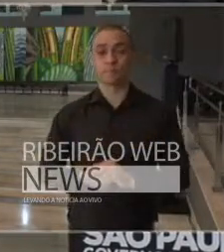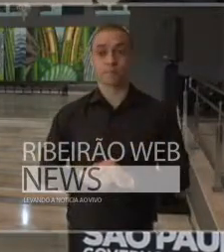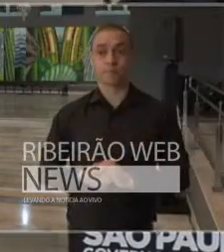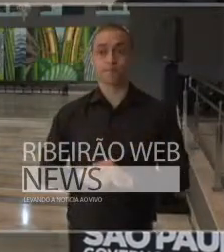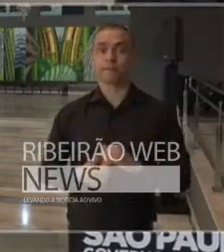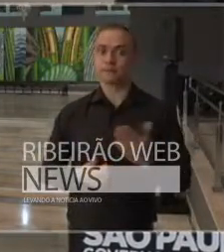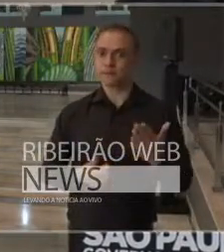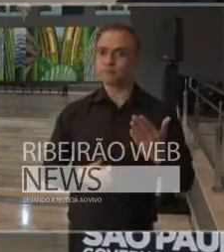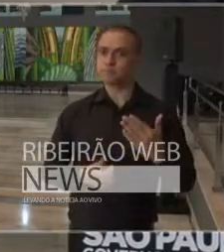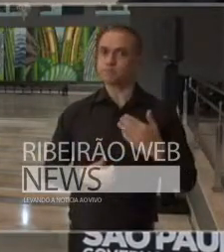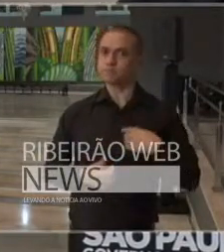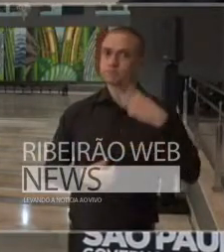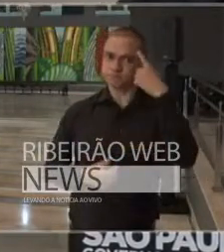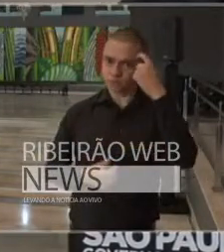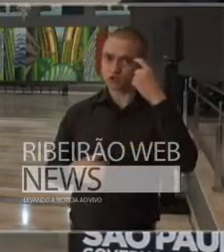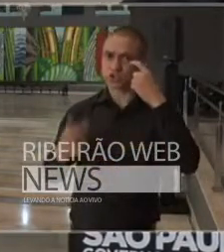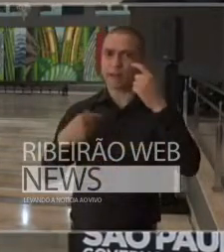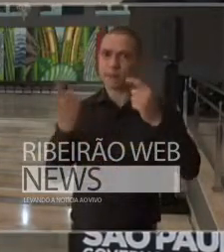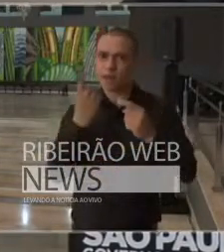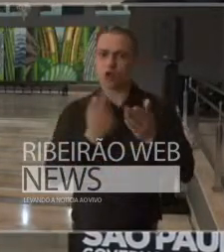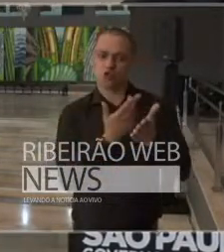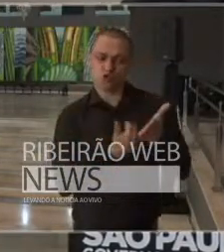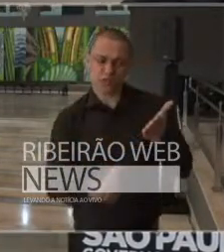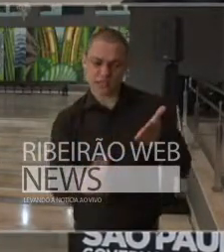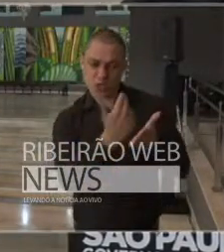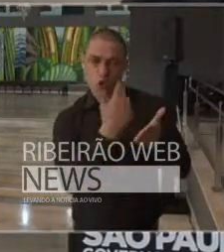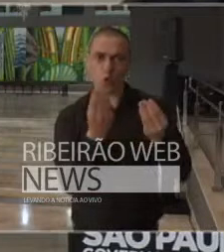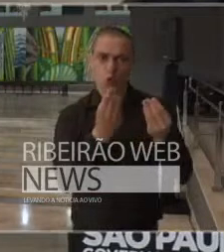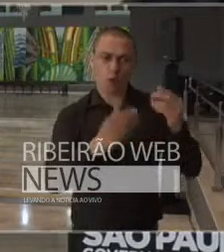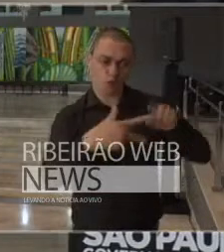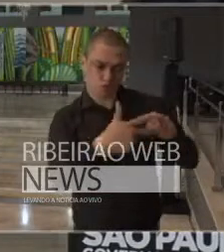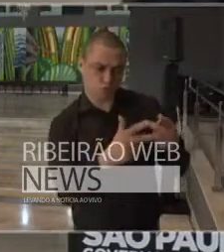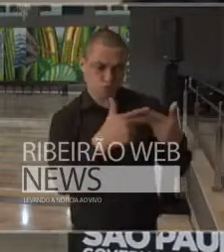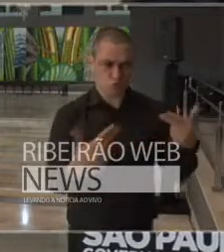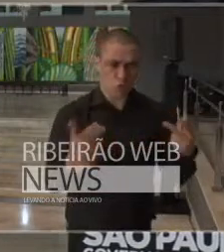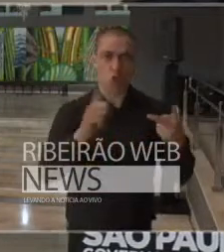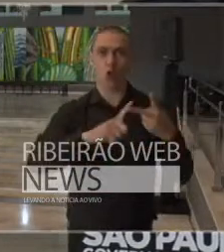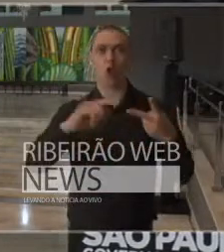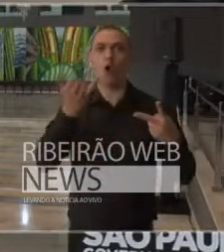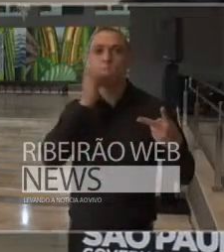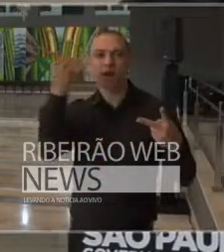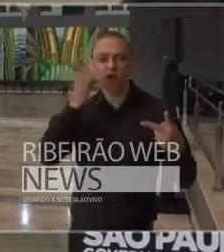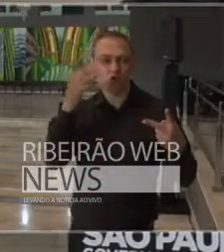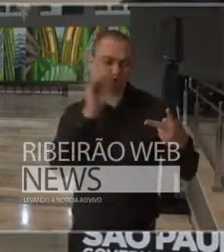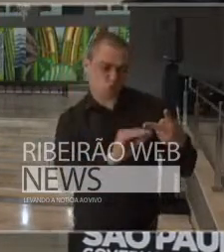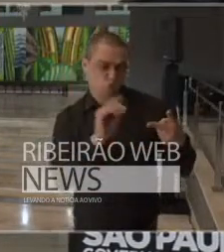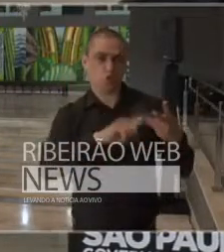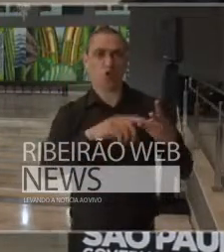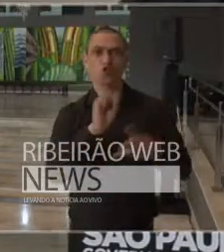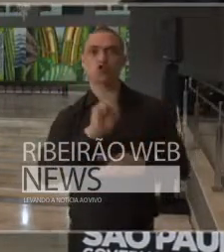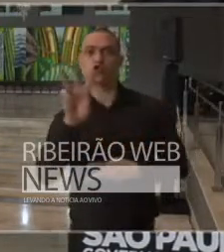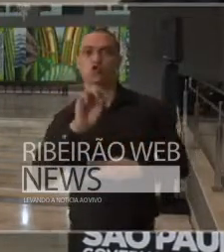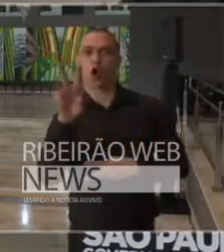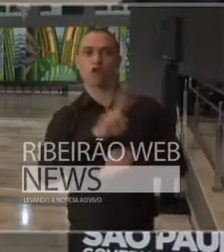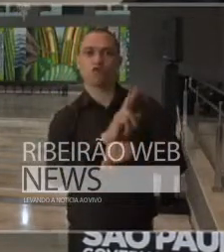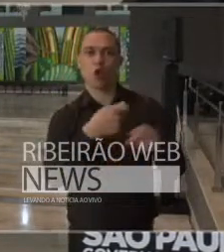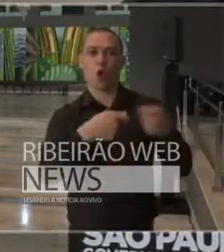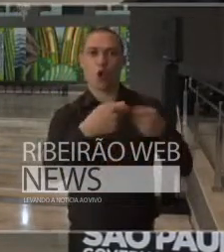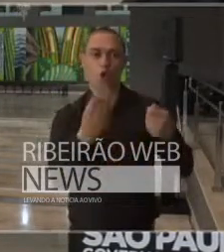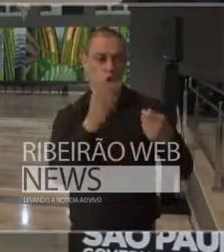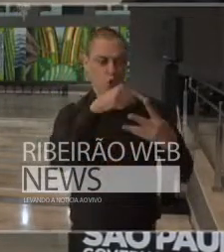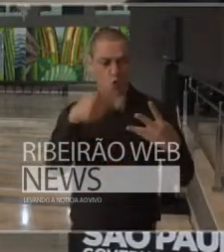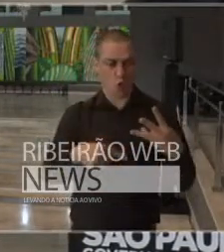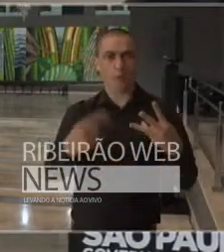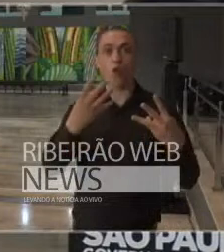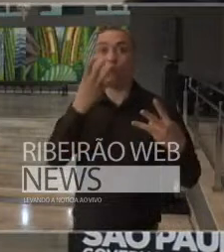Foram desenvolvidos o desenho mecânico, o eletrônico, todo o software de controle, o circuito